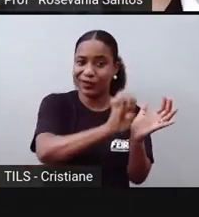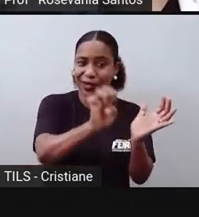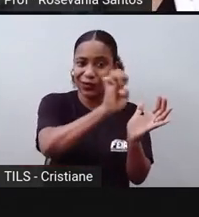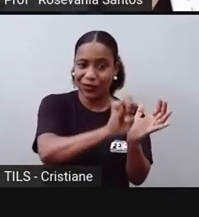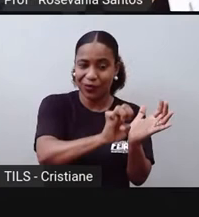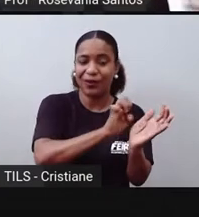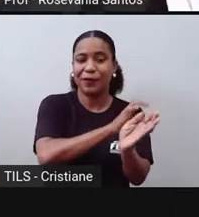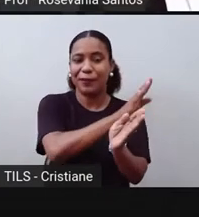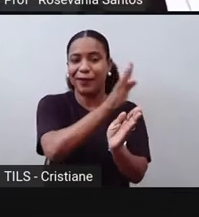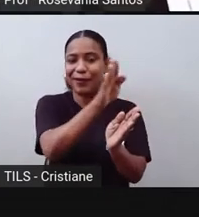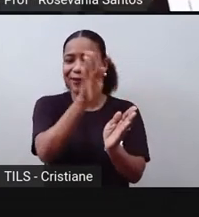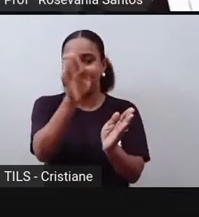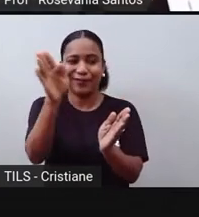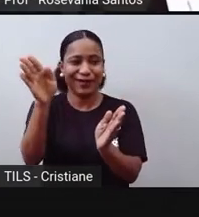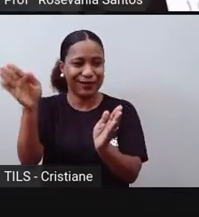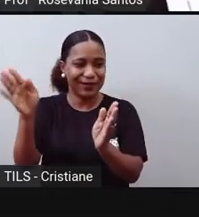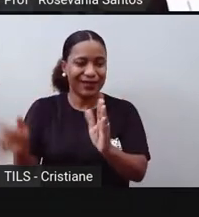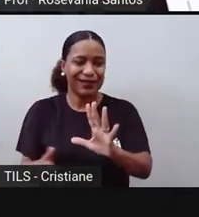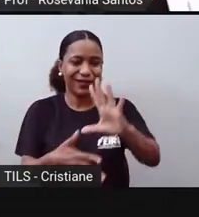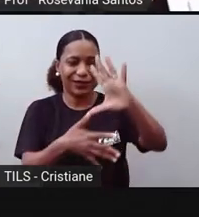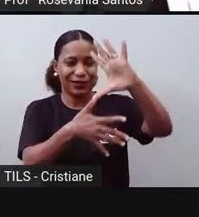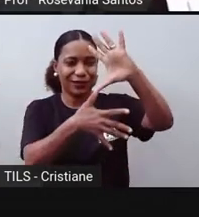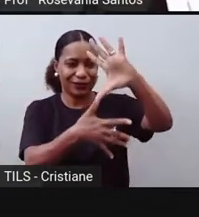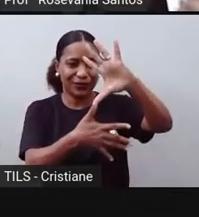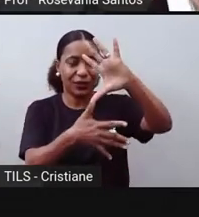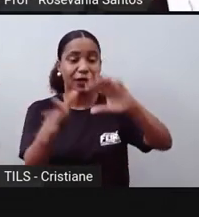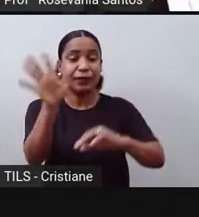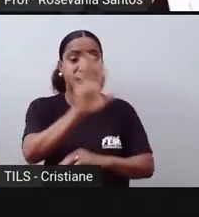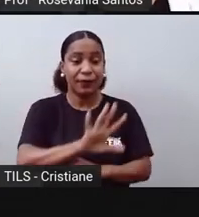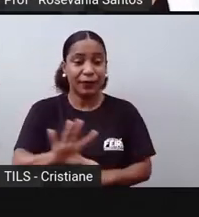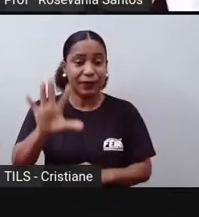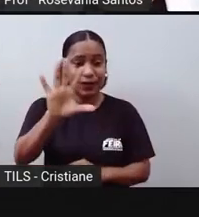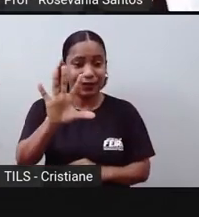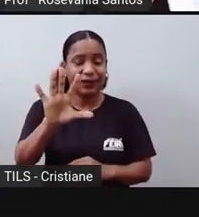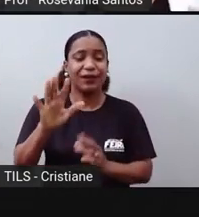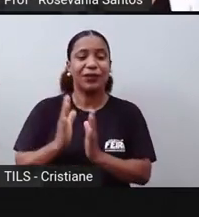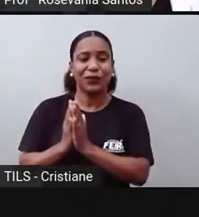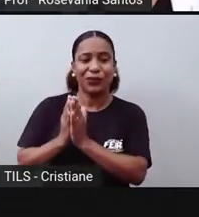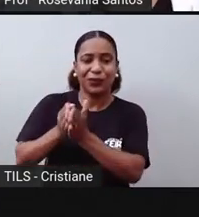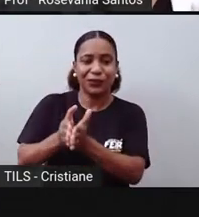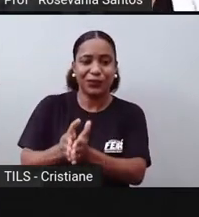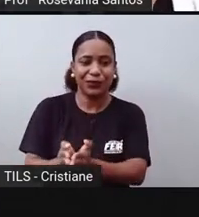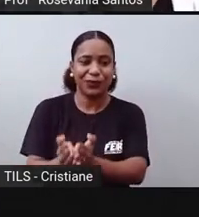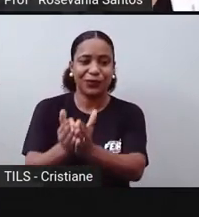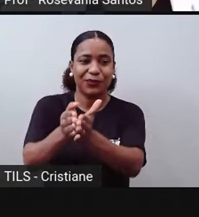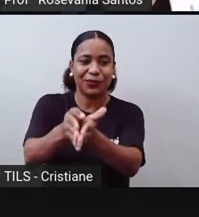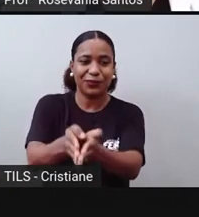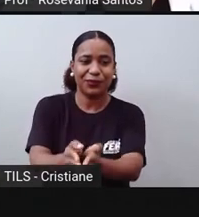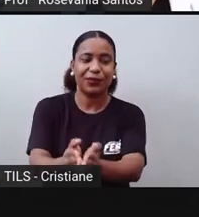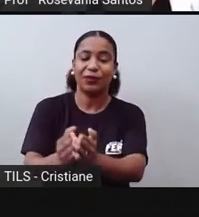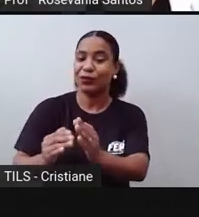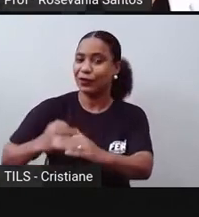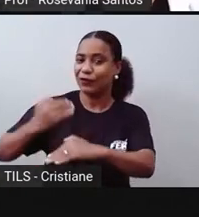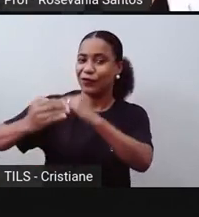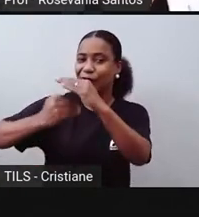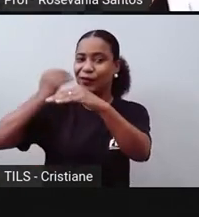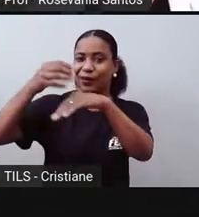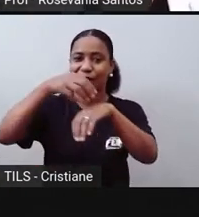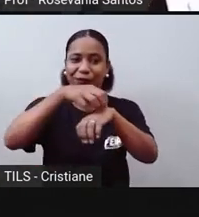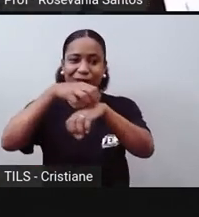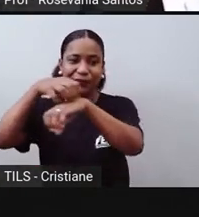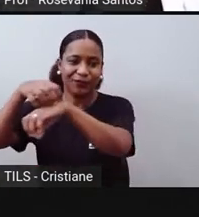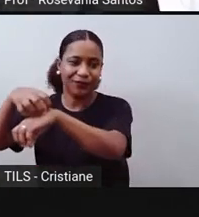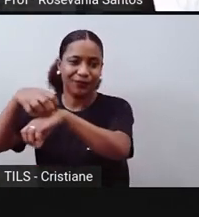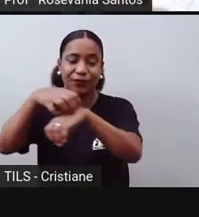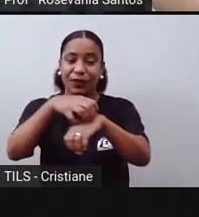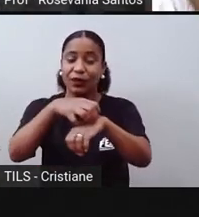americanos. Então, acredita-se que esse desenvolvimento desses transportes, que até então a gente não tinha essas caravelas,